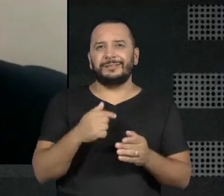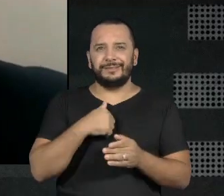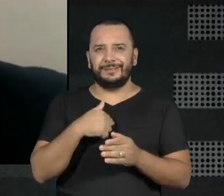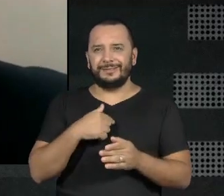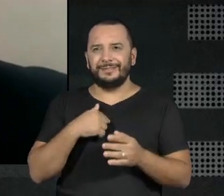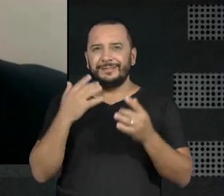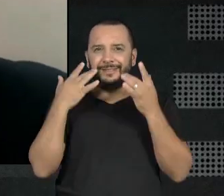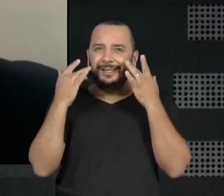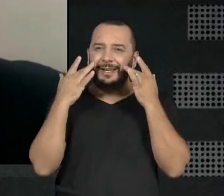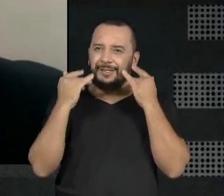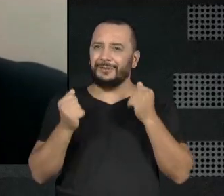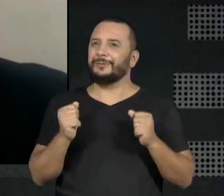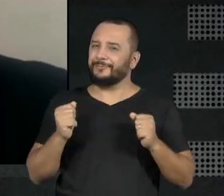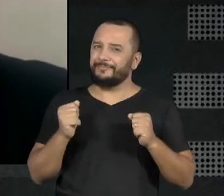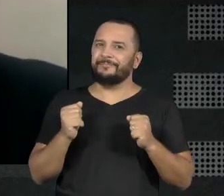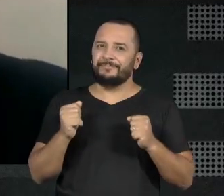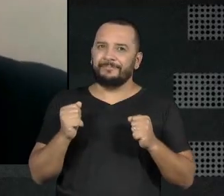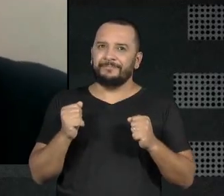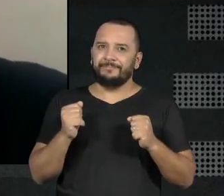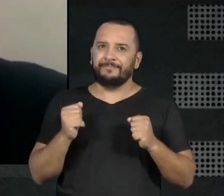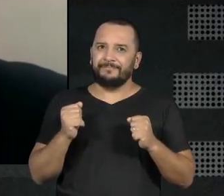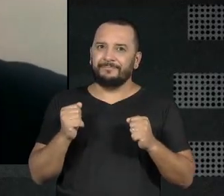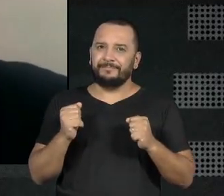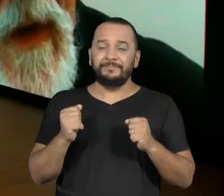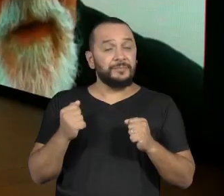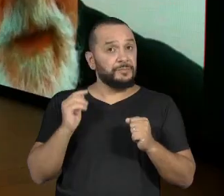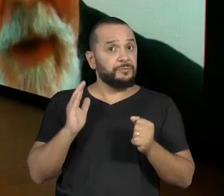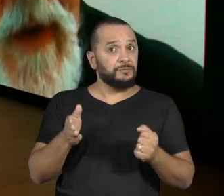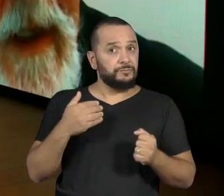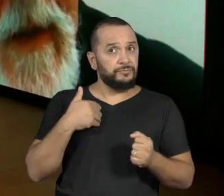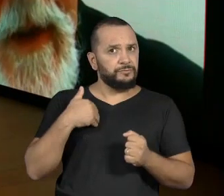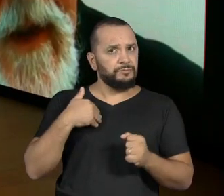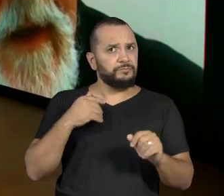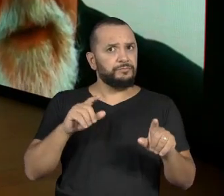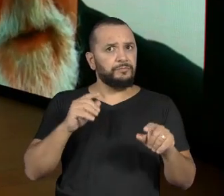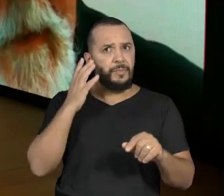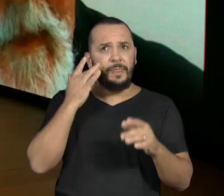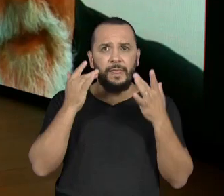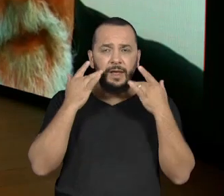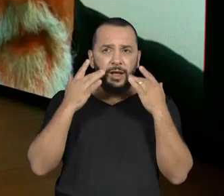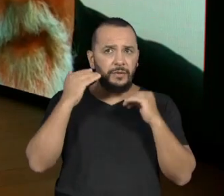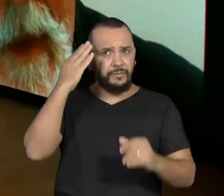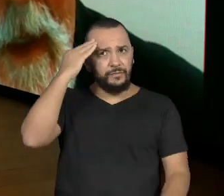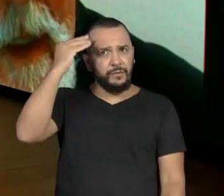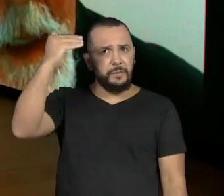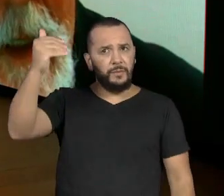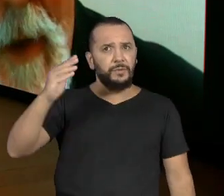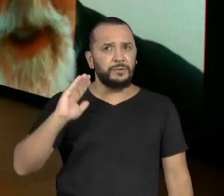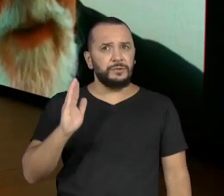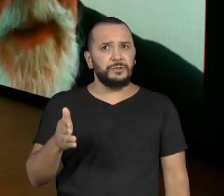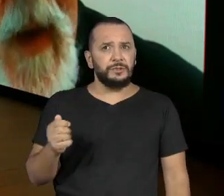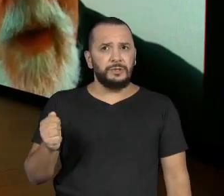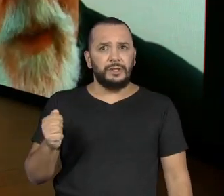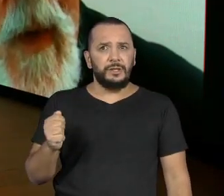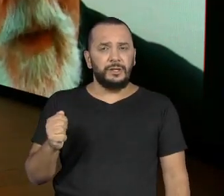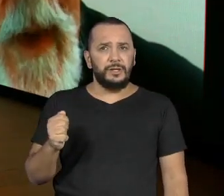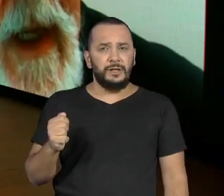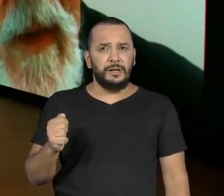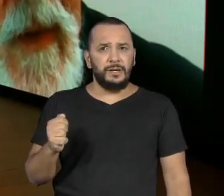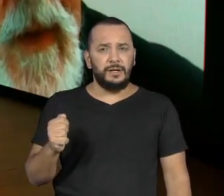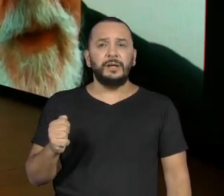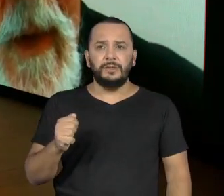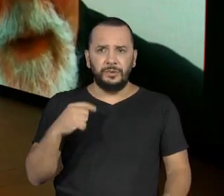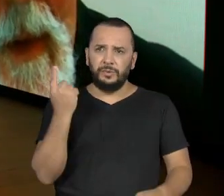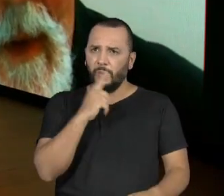para a classe toda. E você fazendo um grande sucesso, foi maior sucesso que teve. Nós ganhamos até o